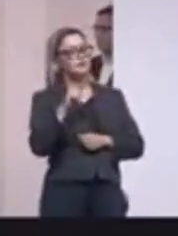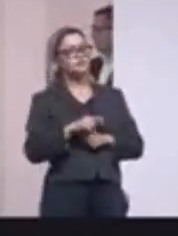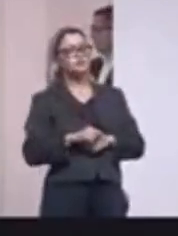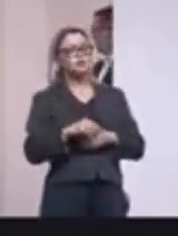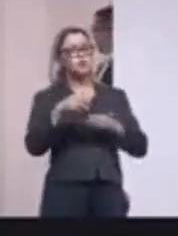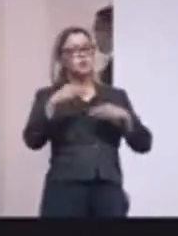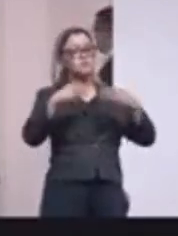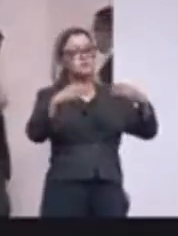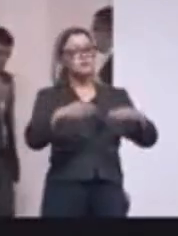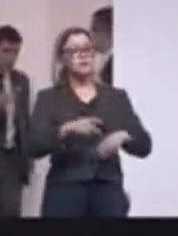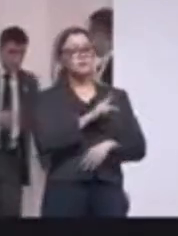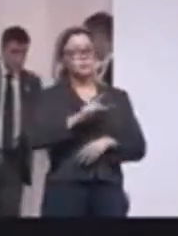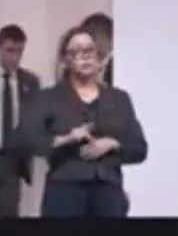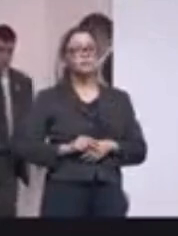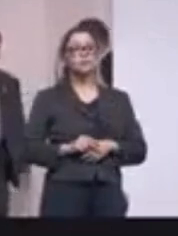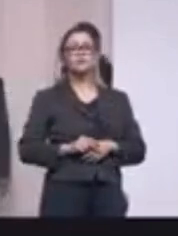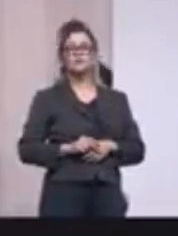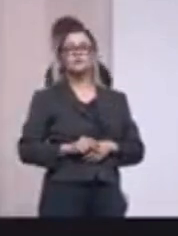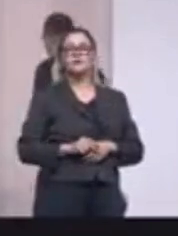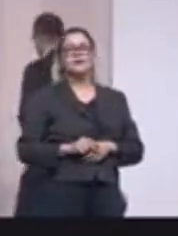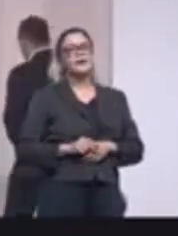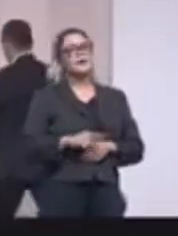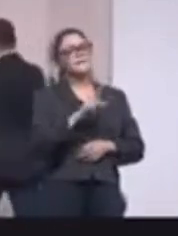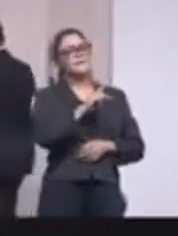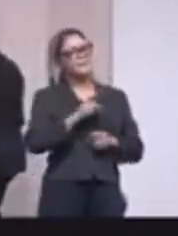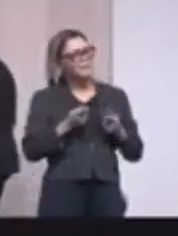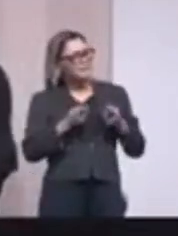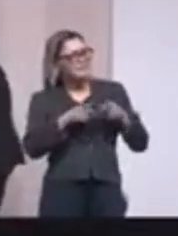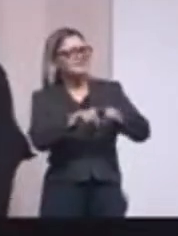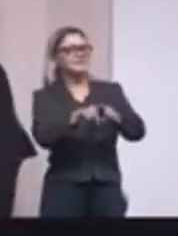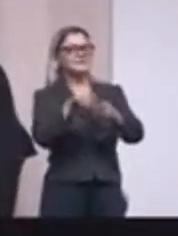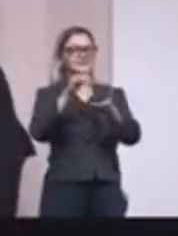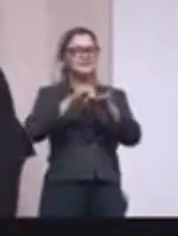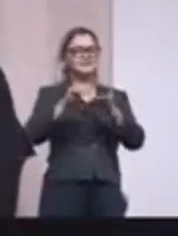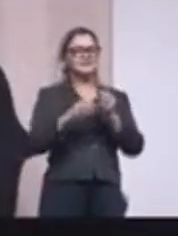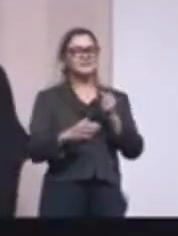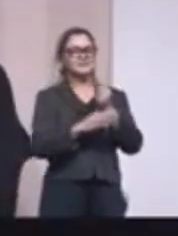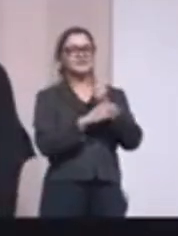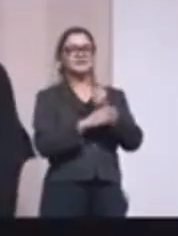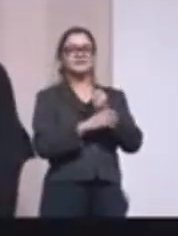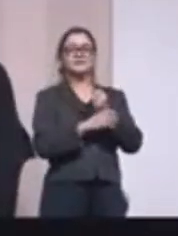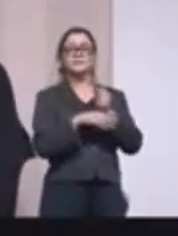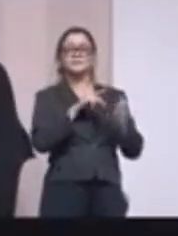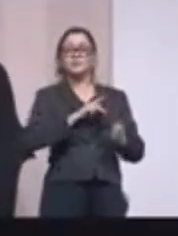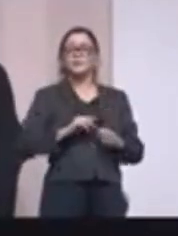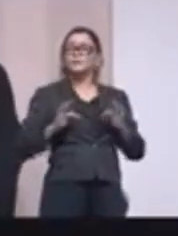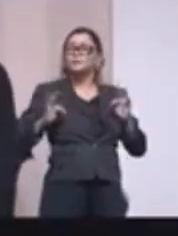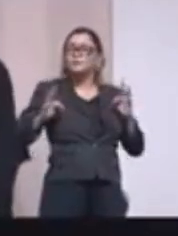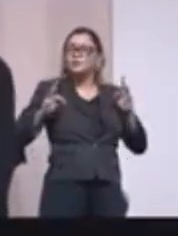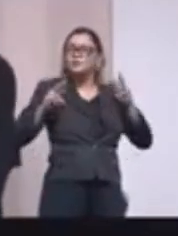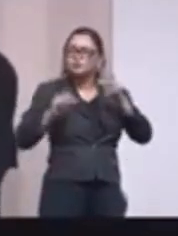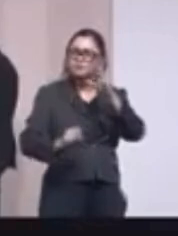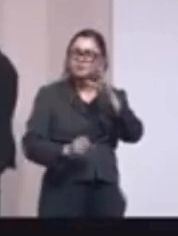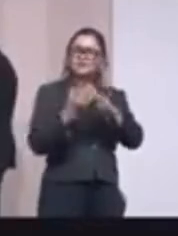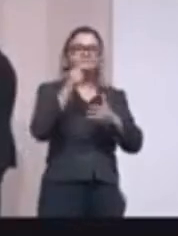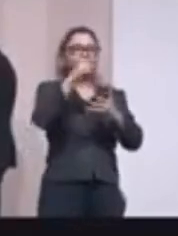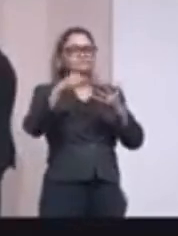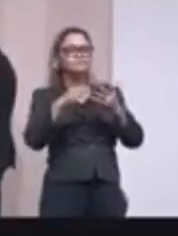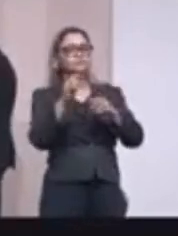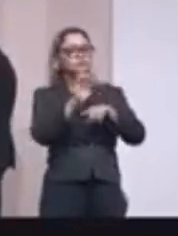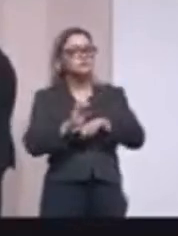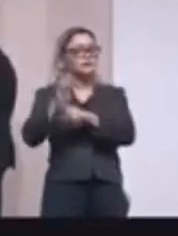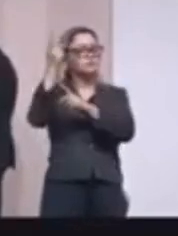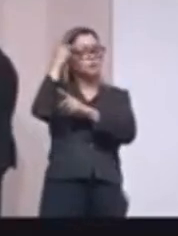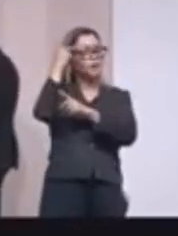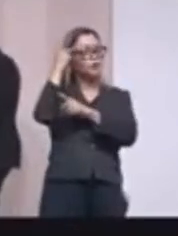Público, e de modo muito especial, o GAECO, Dr. Paulo Sérgio, pela parceria com a Secretaria de Segurança Pública, e por tudo o que tem sido feito no Estado de